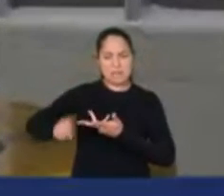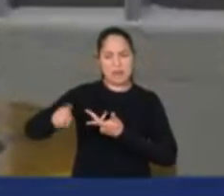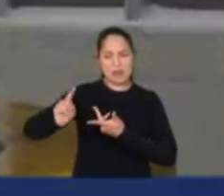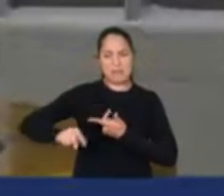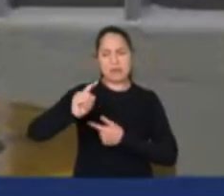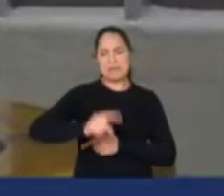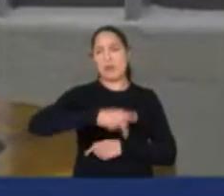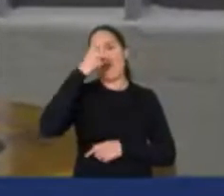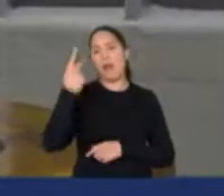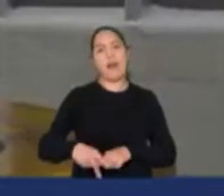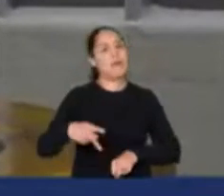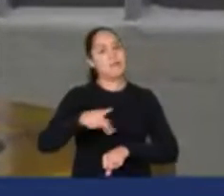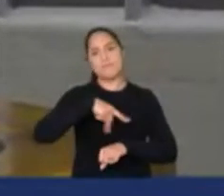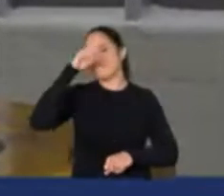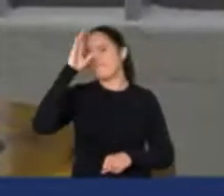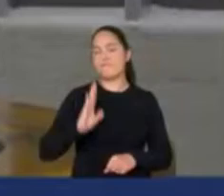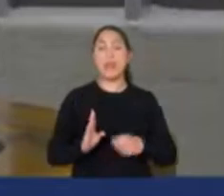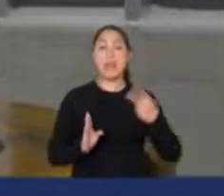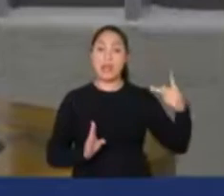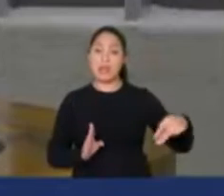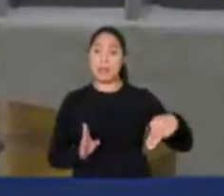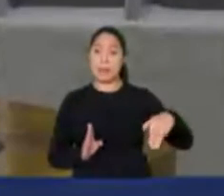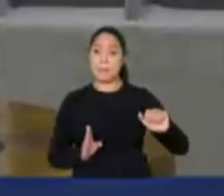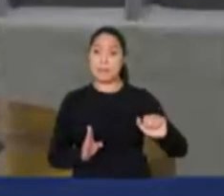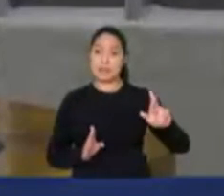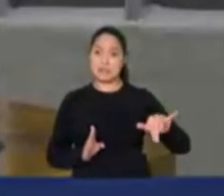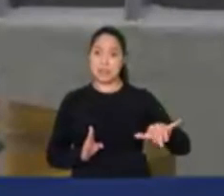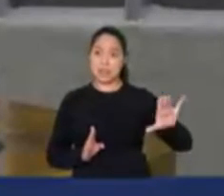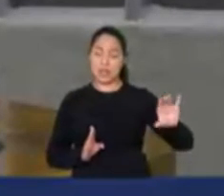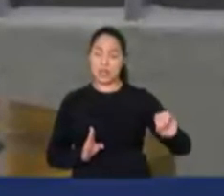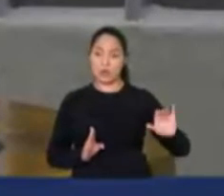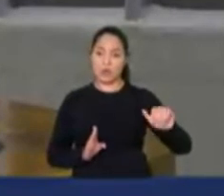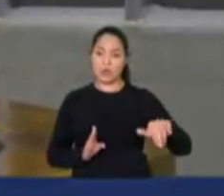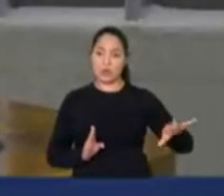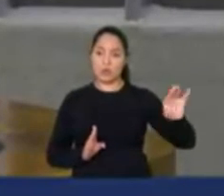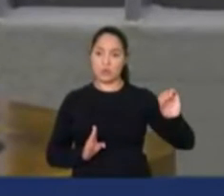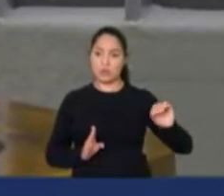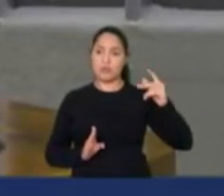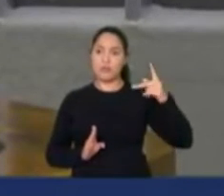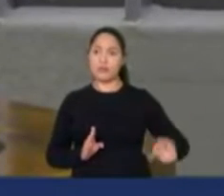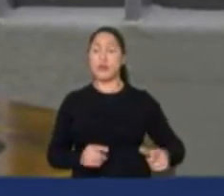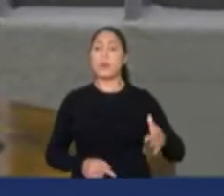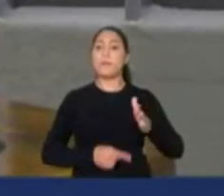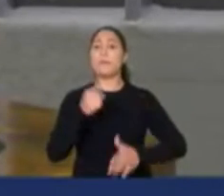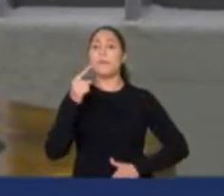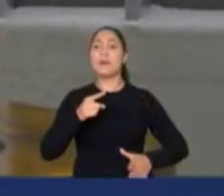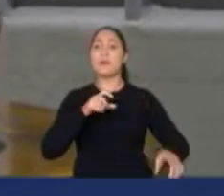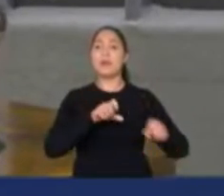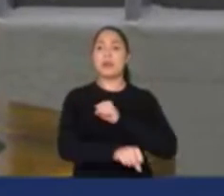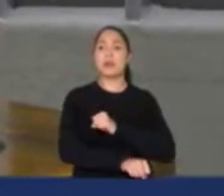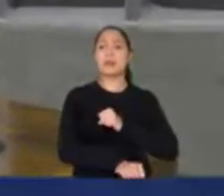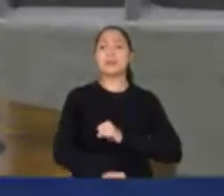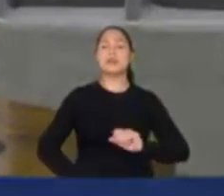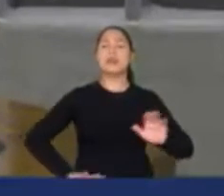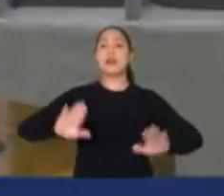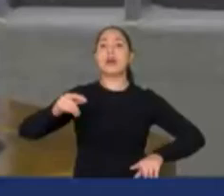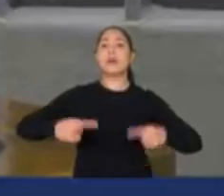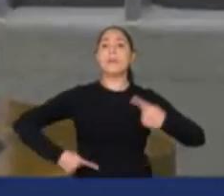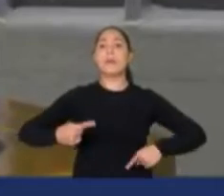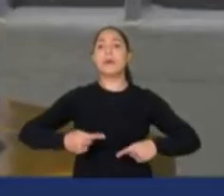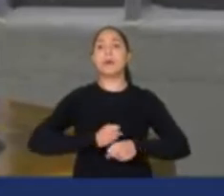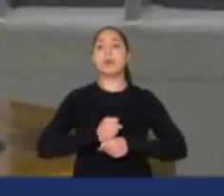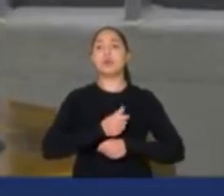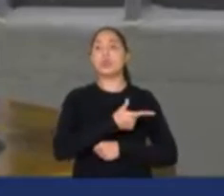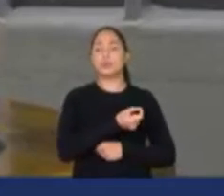Marcelo Arruda foi o primeiro assassinato político de 2022, mas não foi o primeiro assassinato político do país.